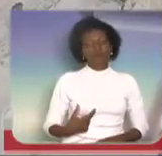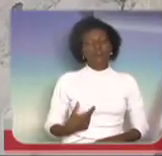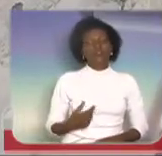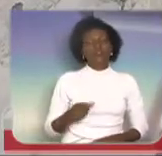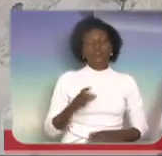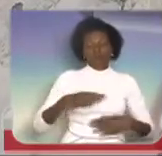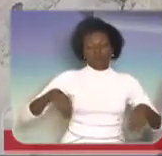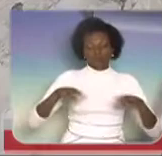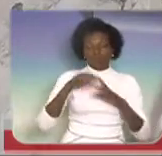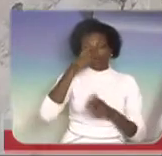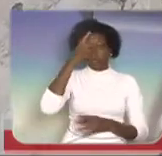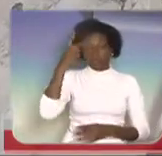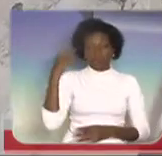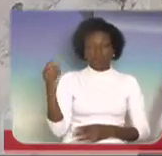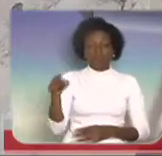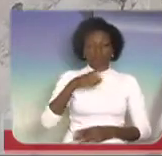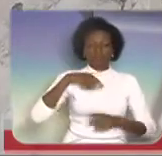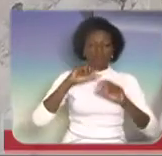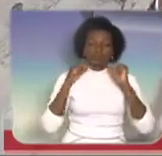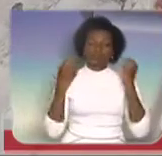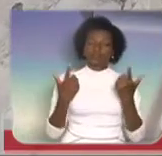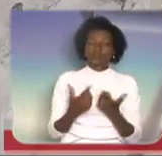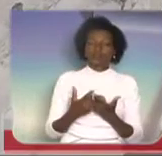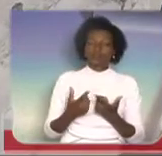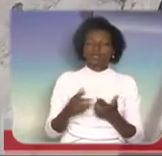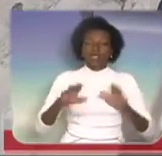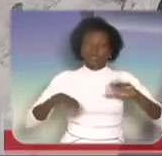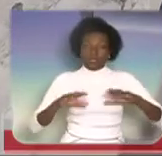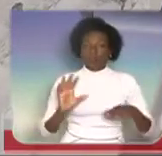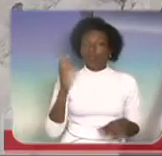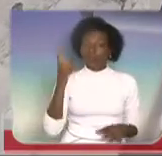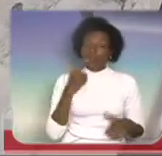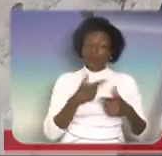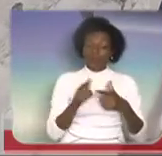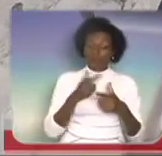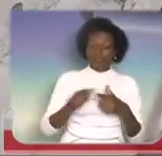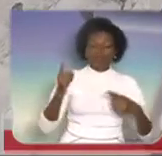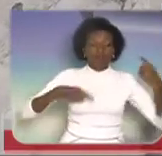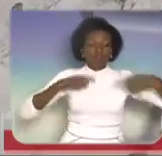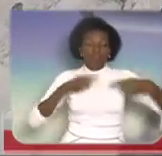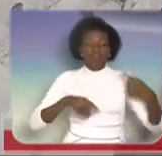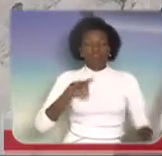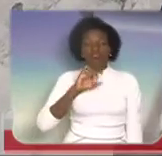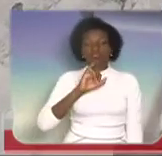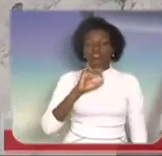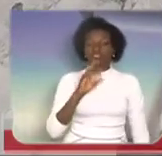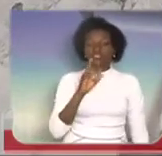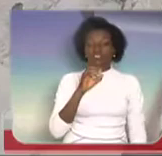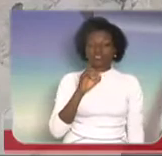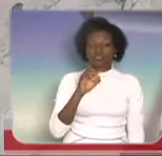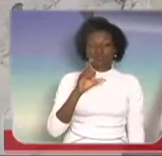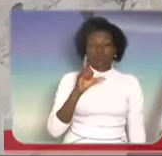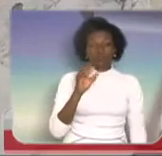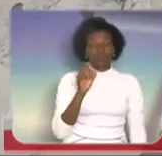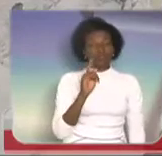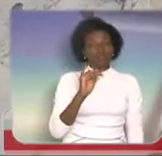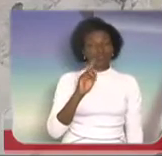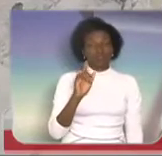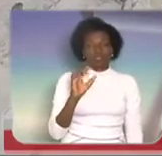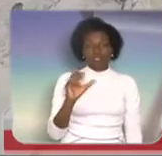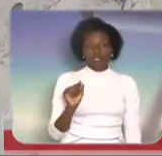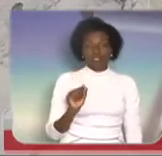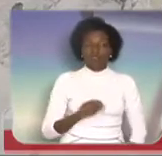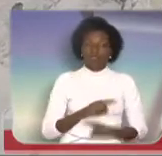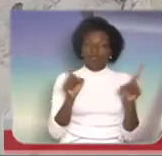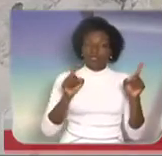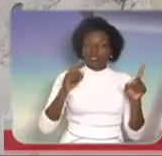Às vezes, nós temos aqui alguns problemas, algumas discussões ideológicas, às vezes até exasperadas, mas que nunca devem entrar no campo da ofensa